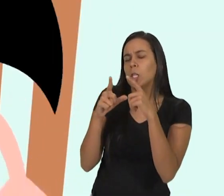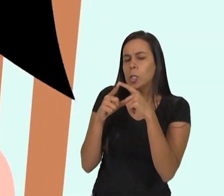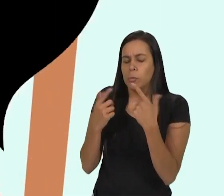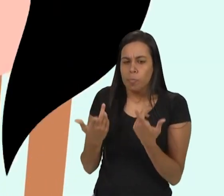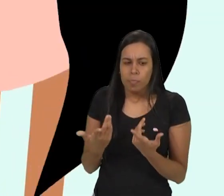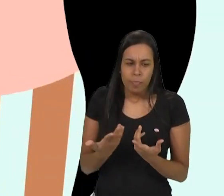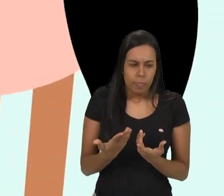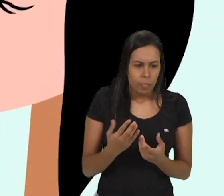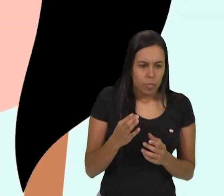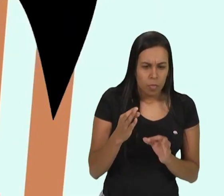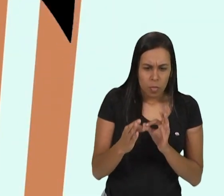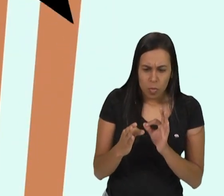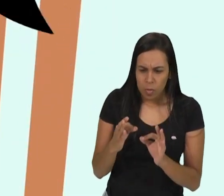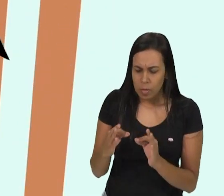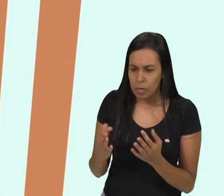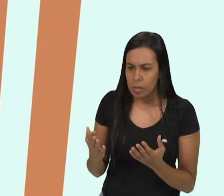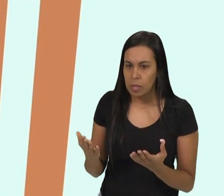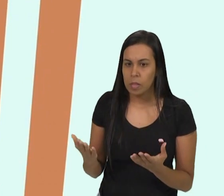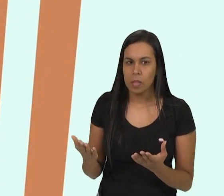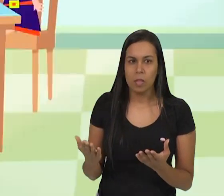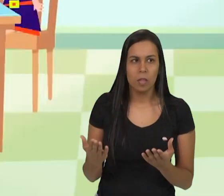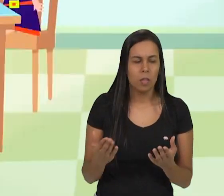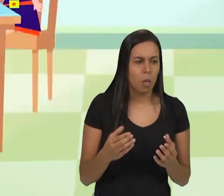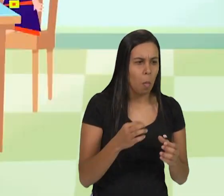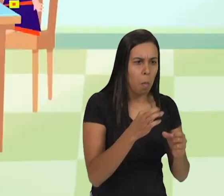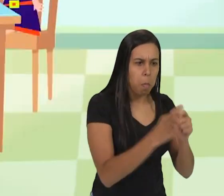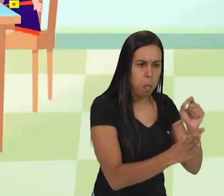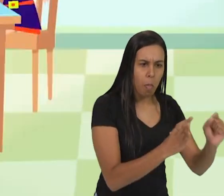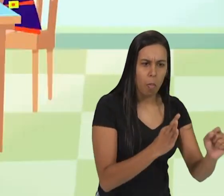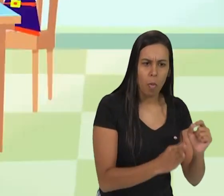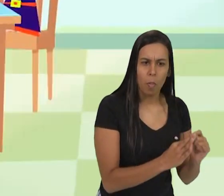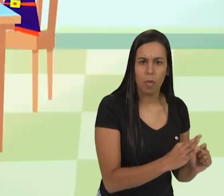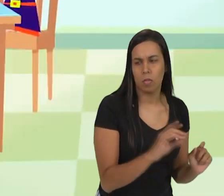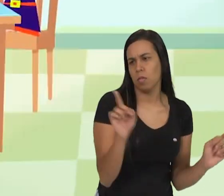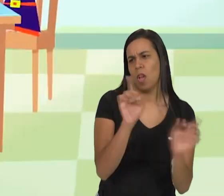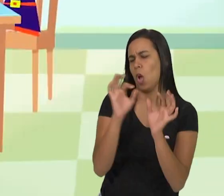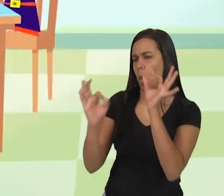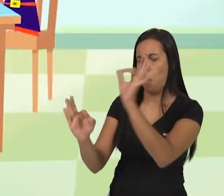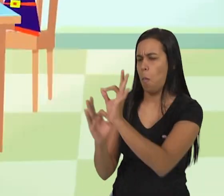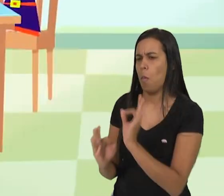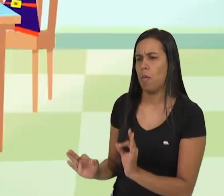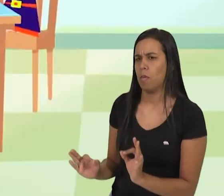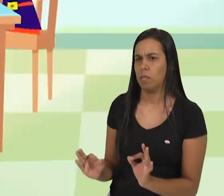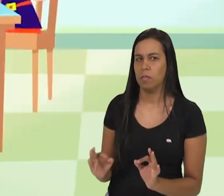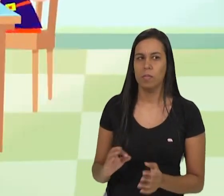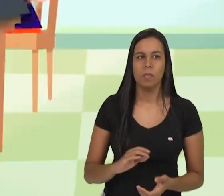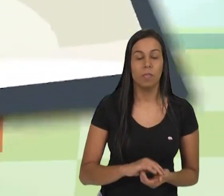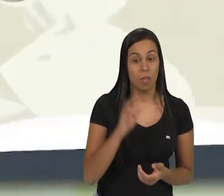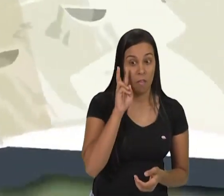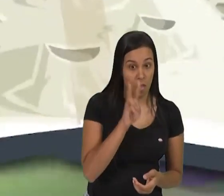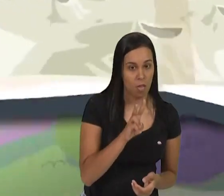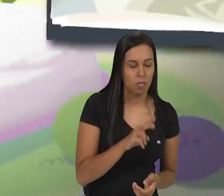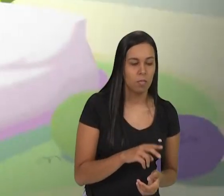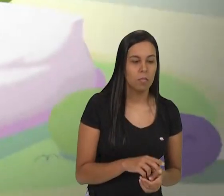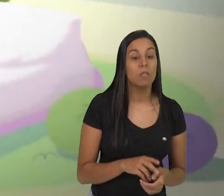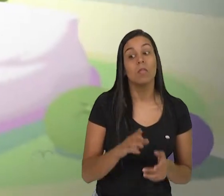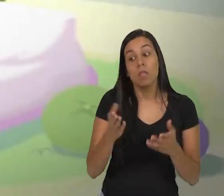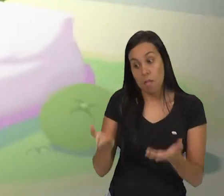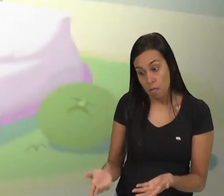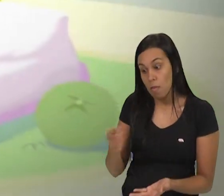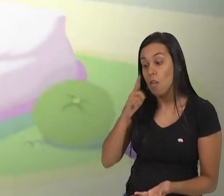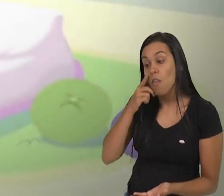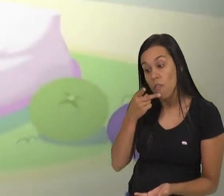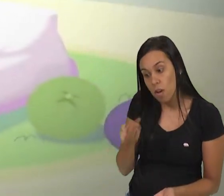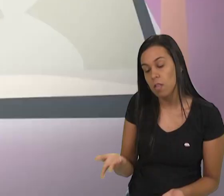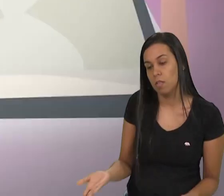são... Ah, são... Buracos? Não são buracos Quer ver só? Viu?